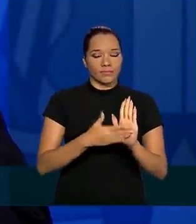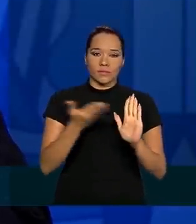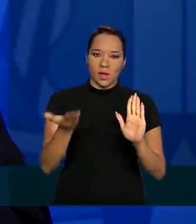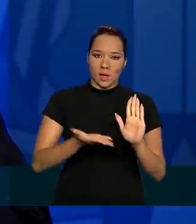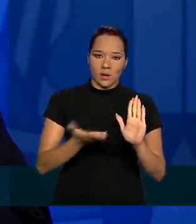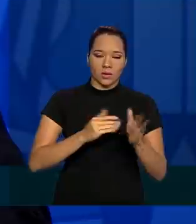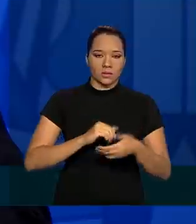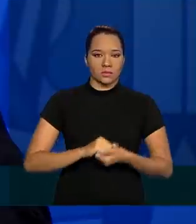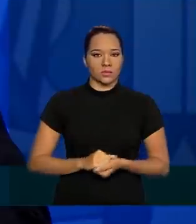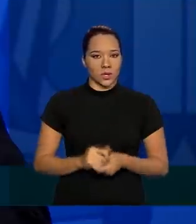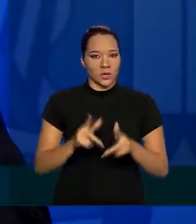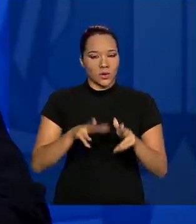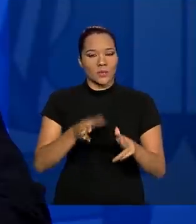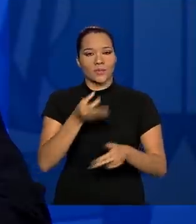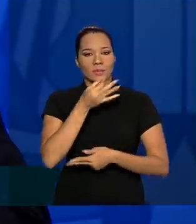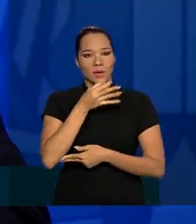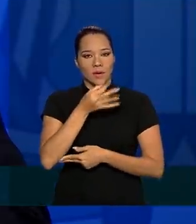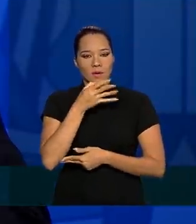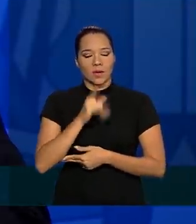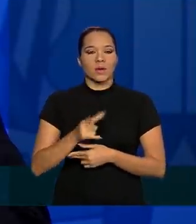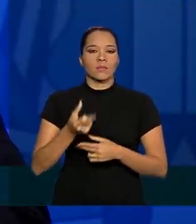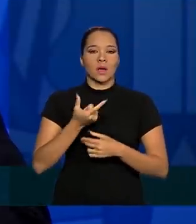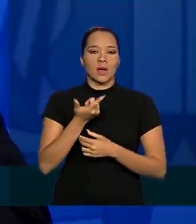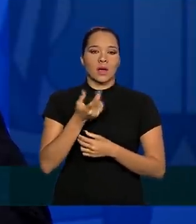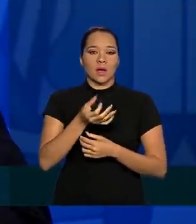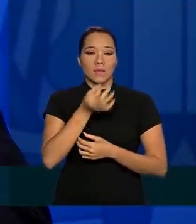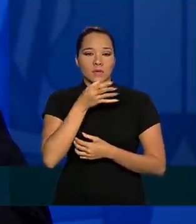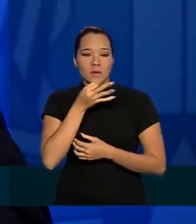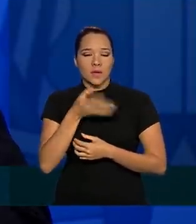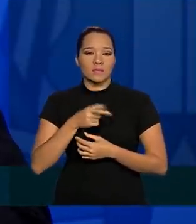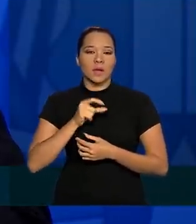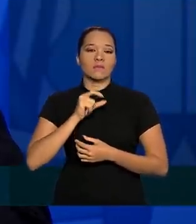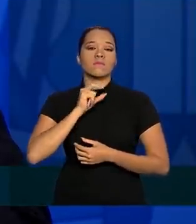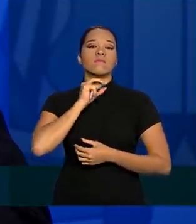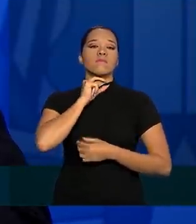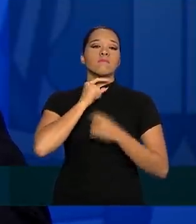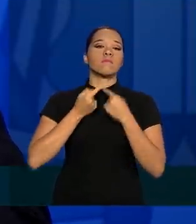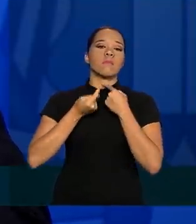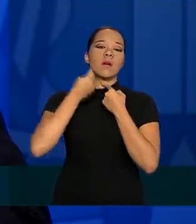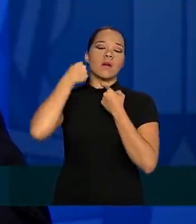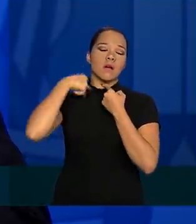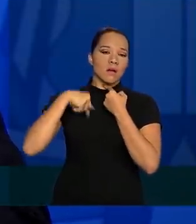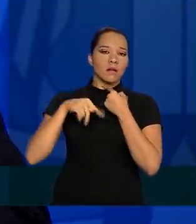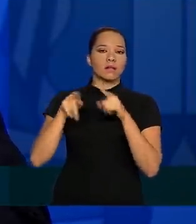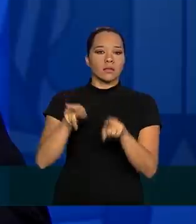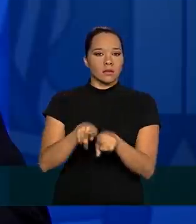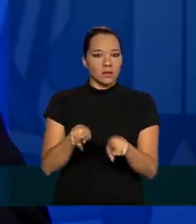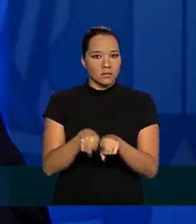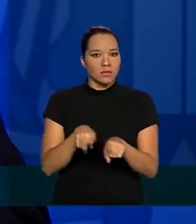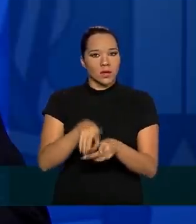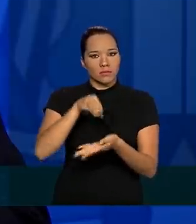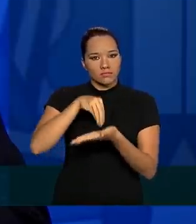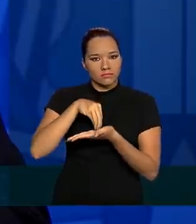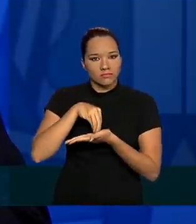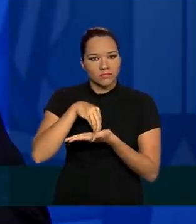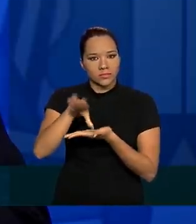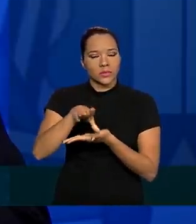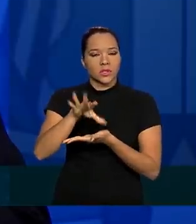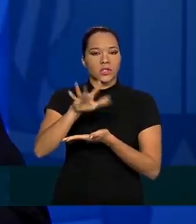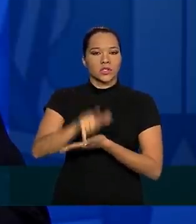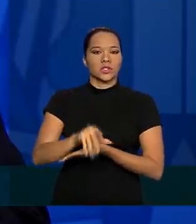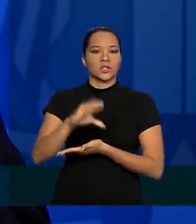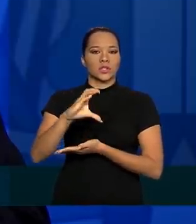Como medicamentos para intubação orotraquial, distribuição de difosfato de